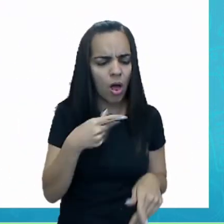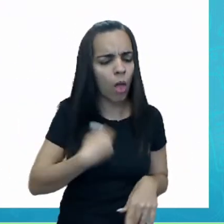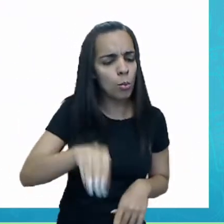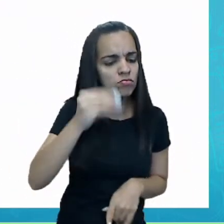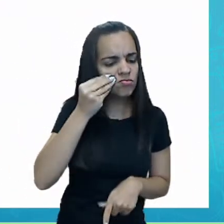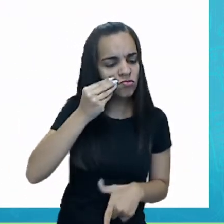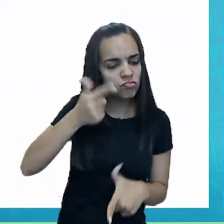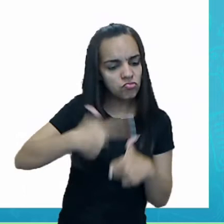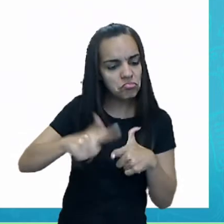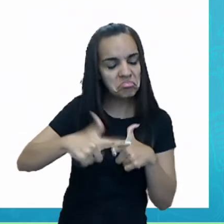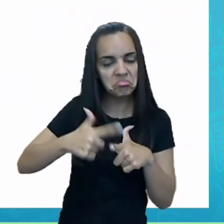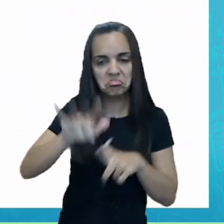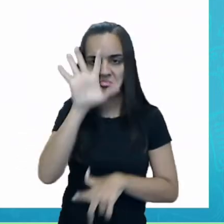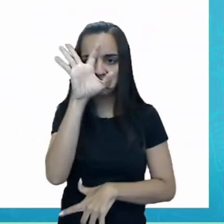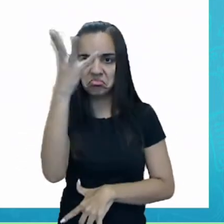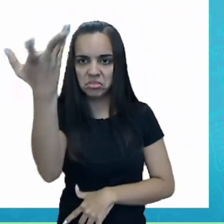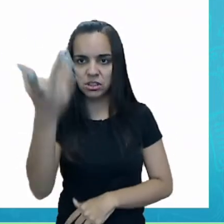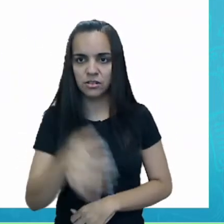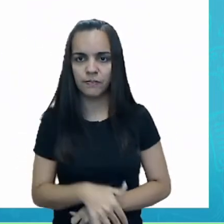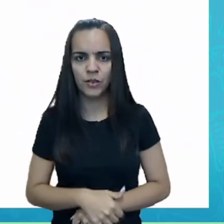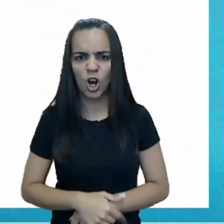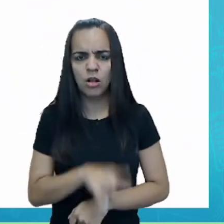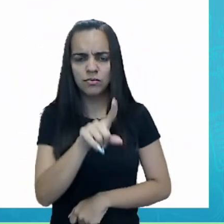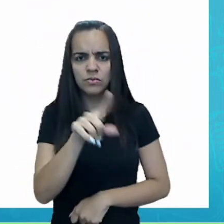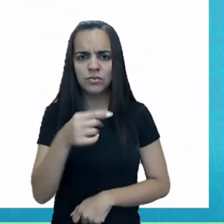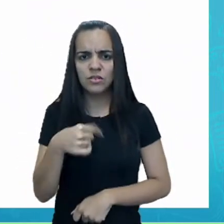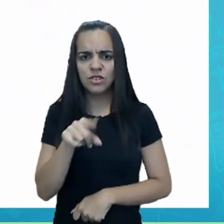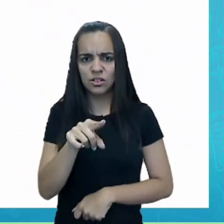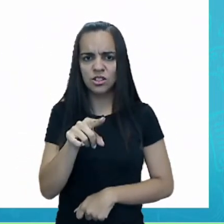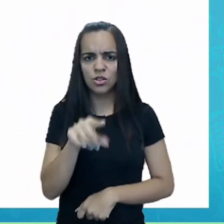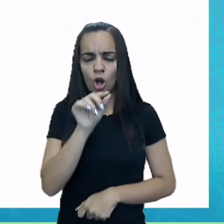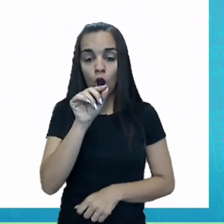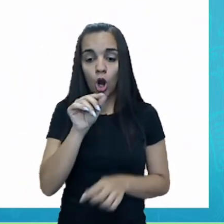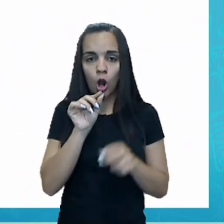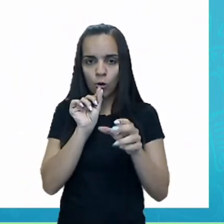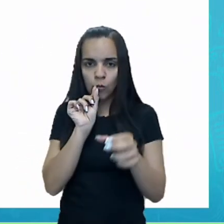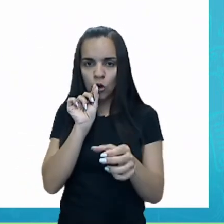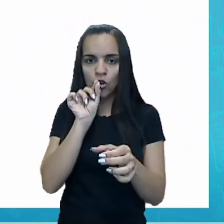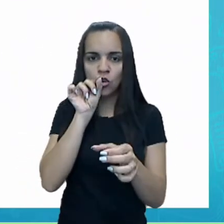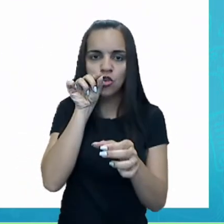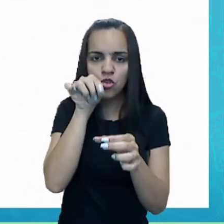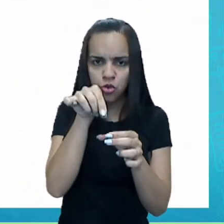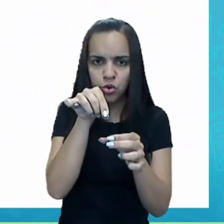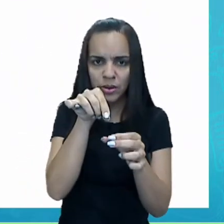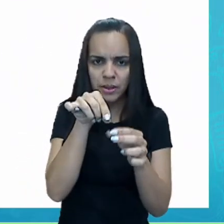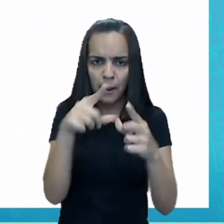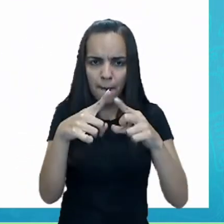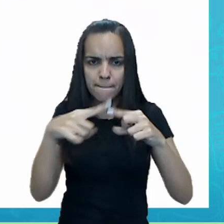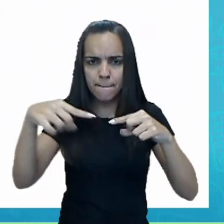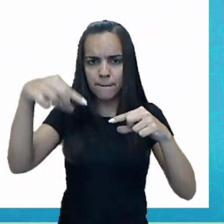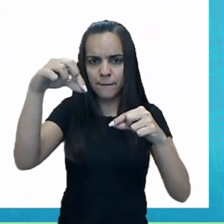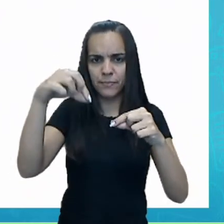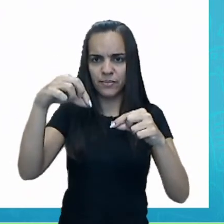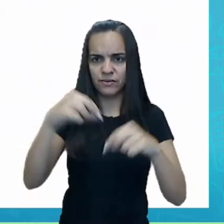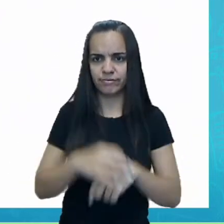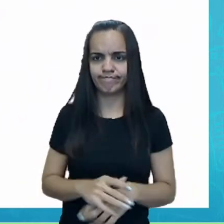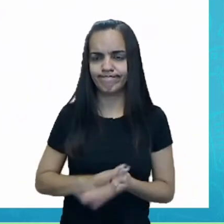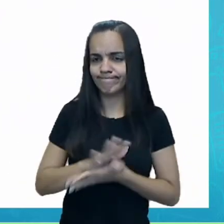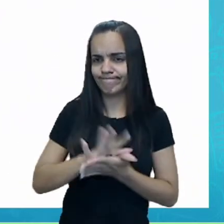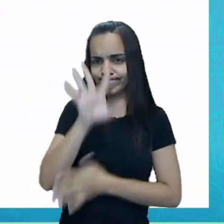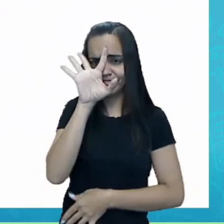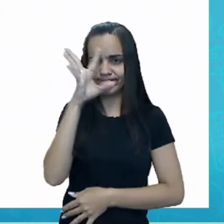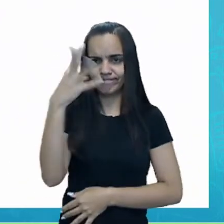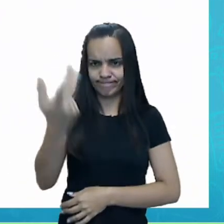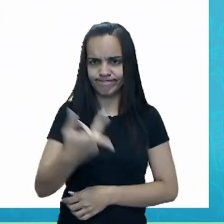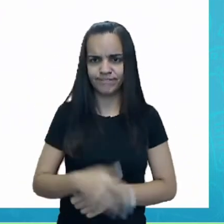problema. Acho que eles vão conseguir. Coloque no seu focinho esta pena. Mas nada resolvia.